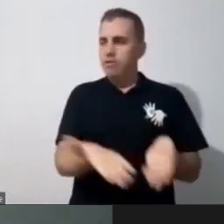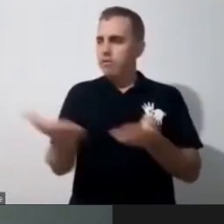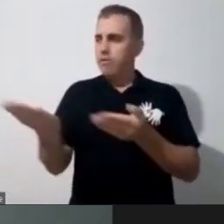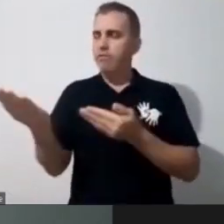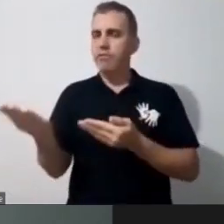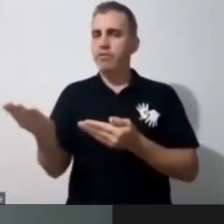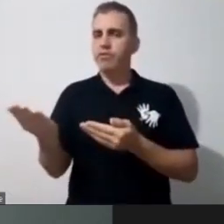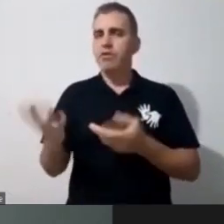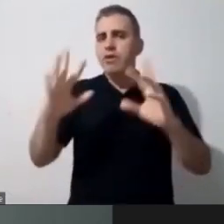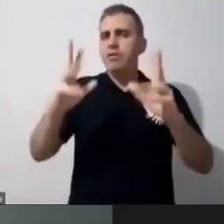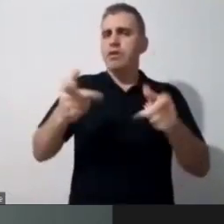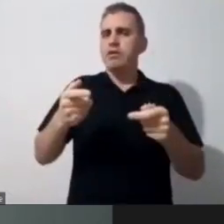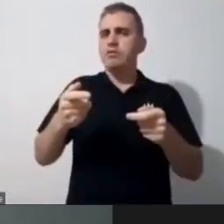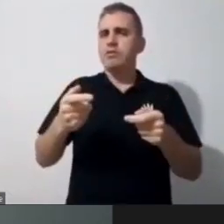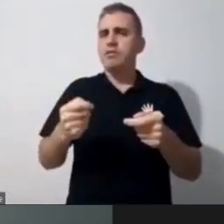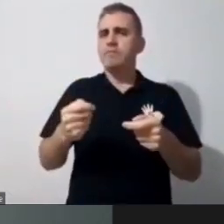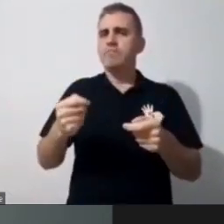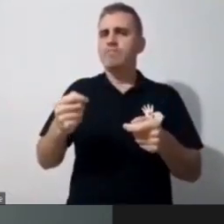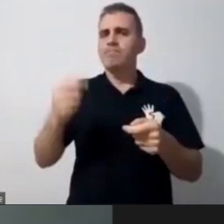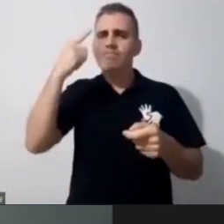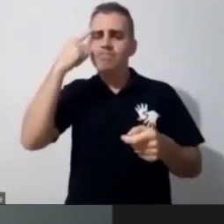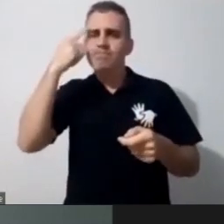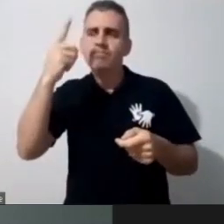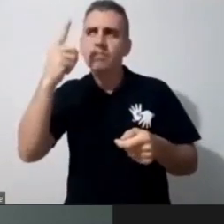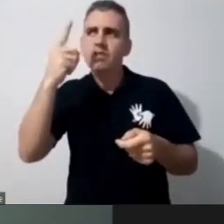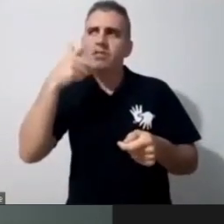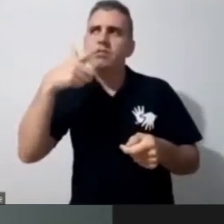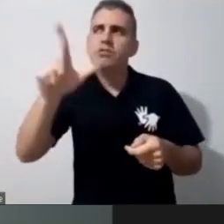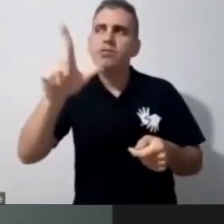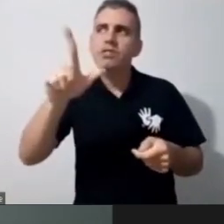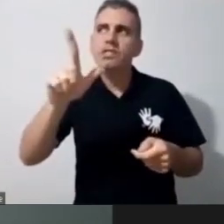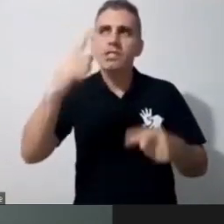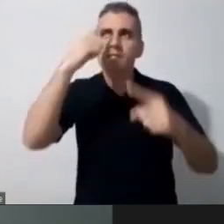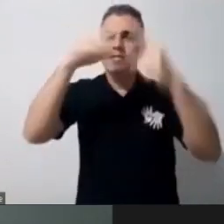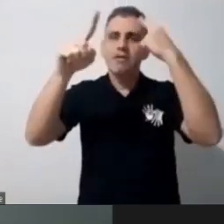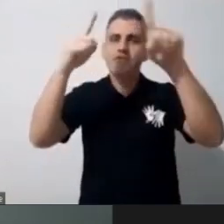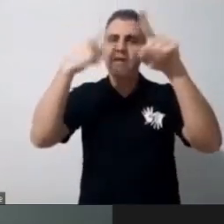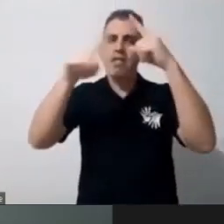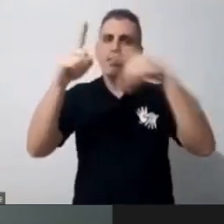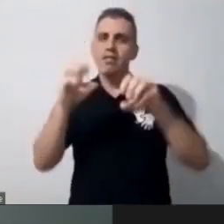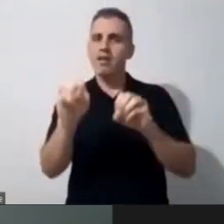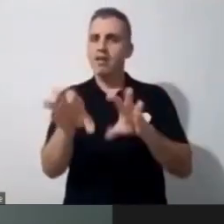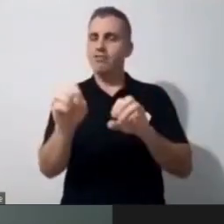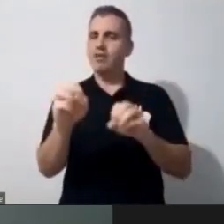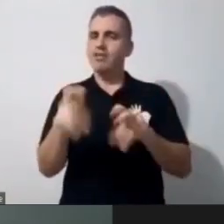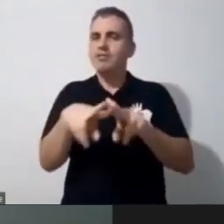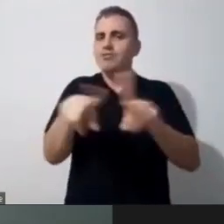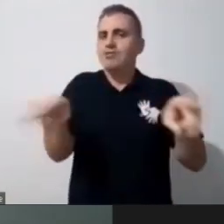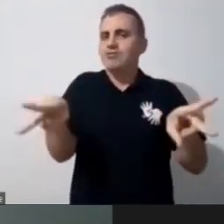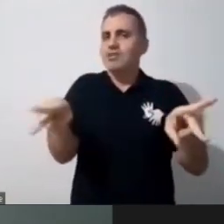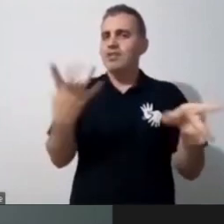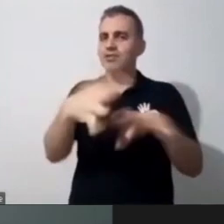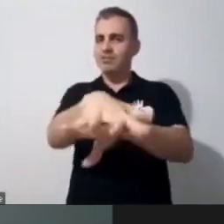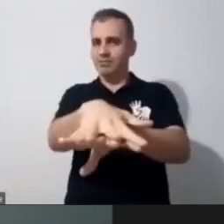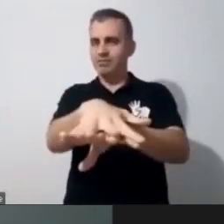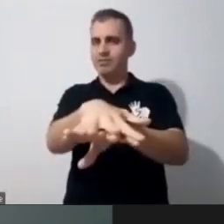pra que a gente consiga estar sempre entregue ao reinventar, né? Ao reinventar um novo planejamento, ao reinventar um novo espaço